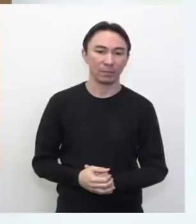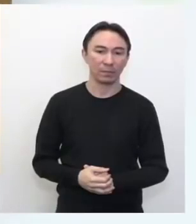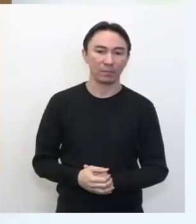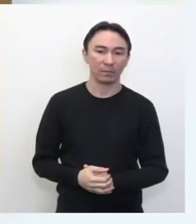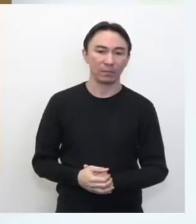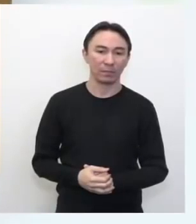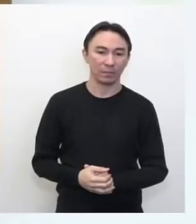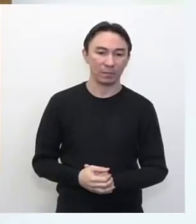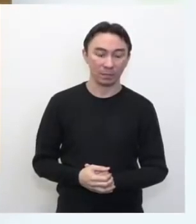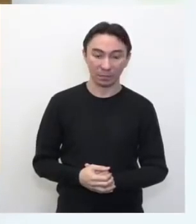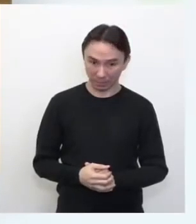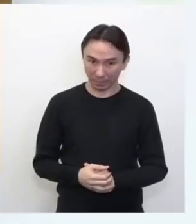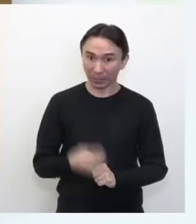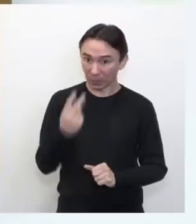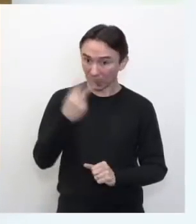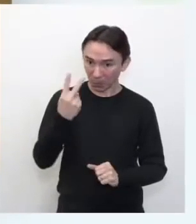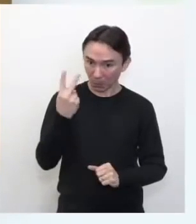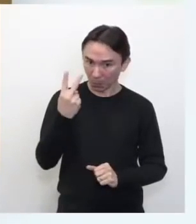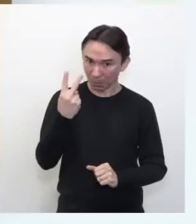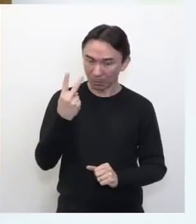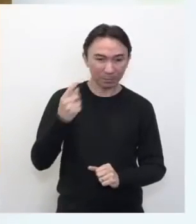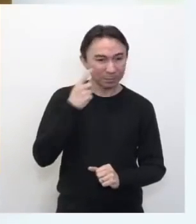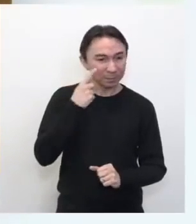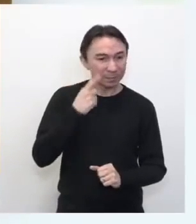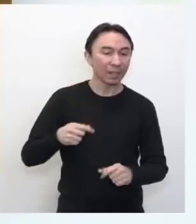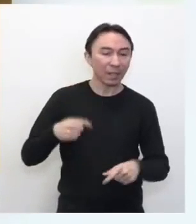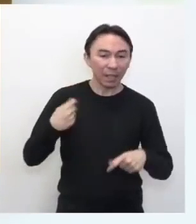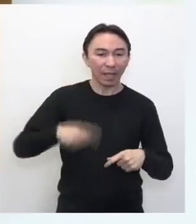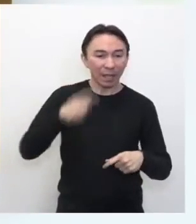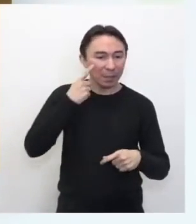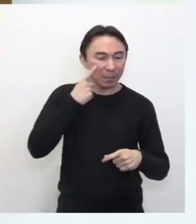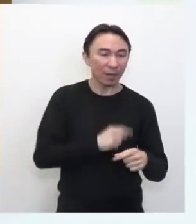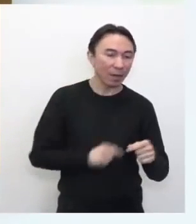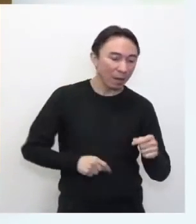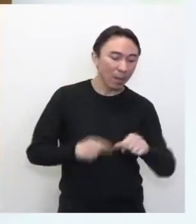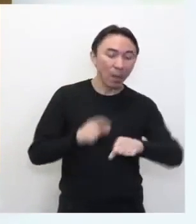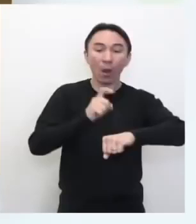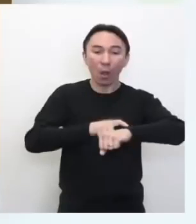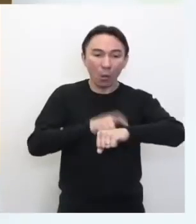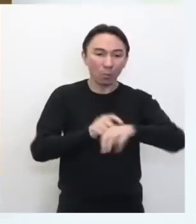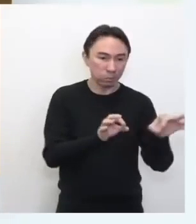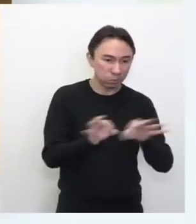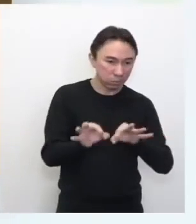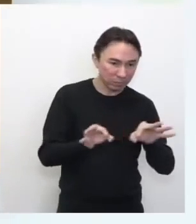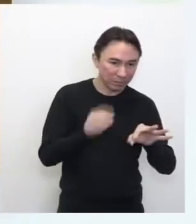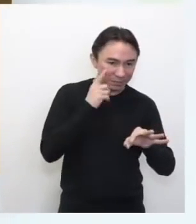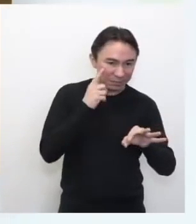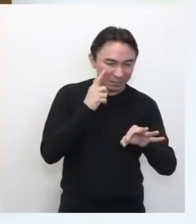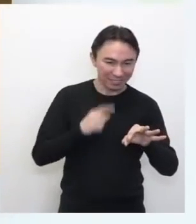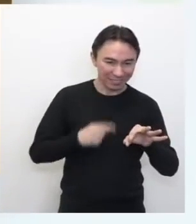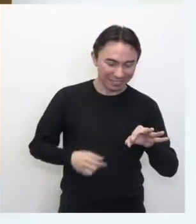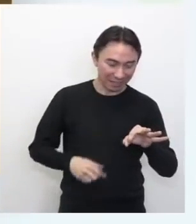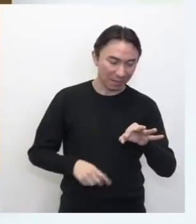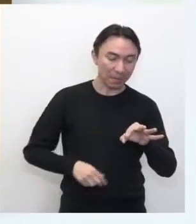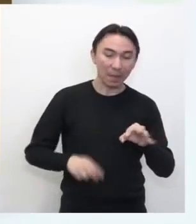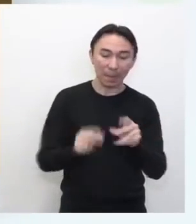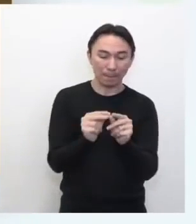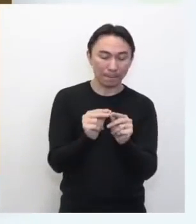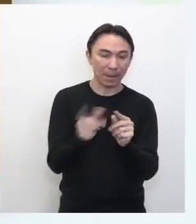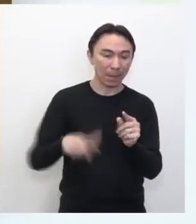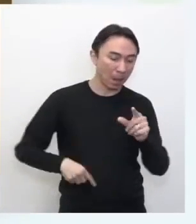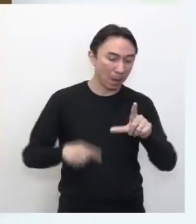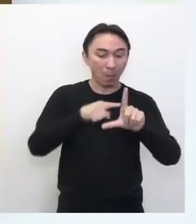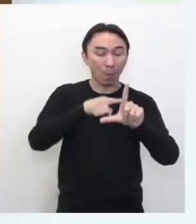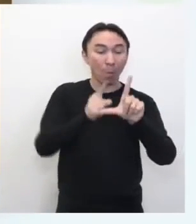A figura 2 servirá para inclinar o relógio. Abra um clipe grande de papel com um ângulo de 90 graus,